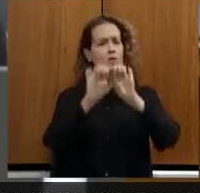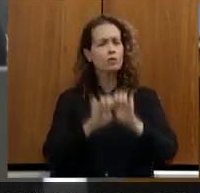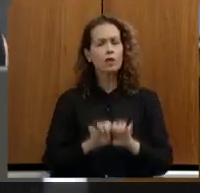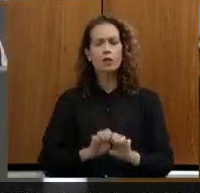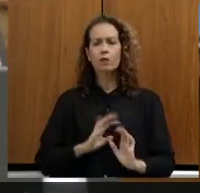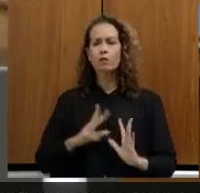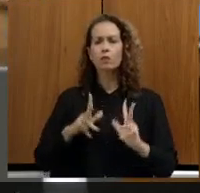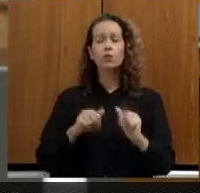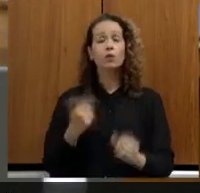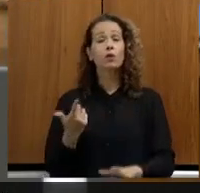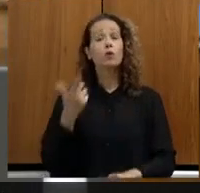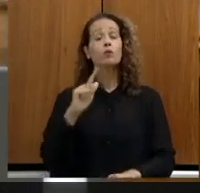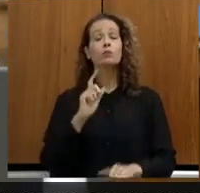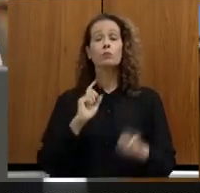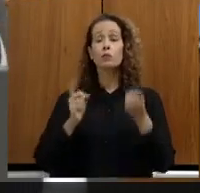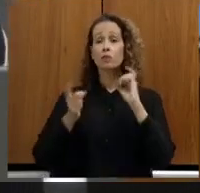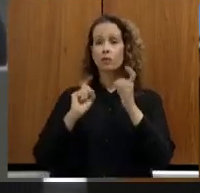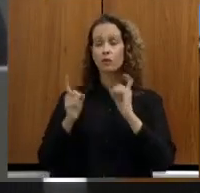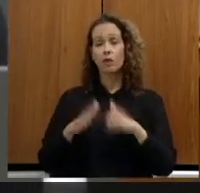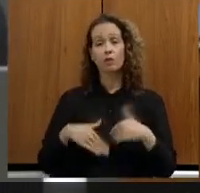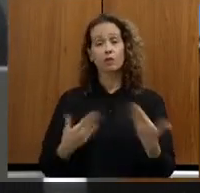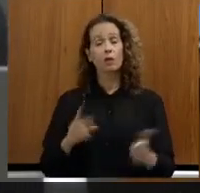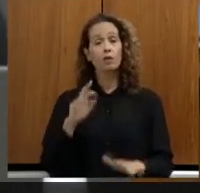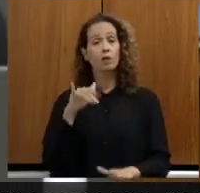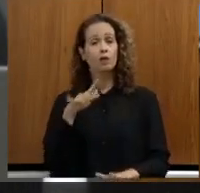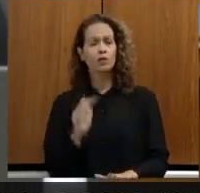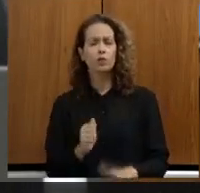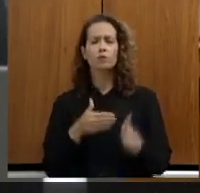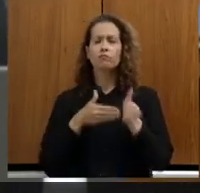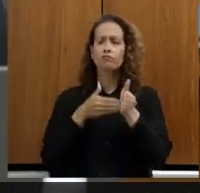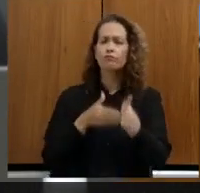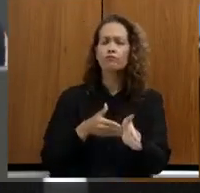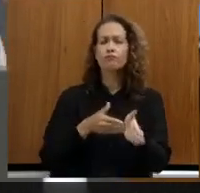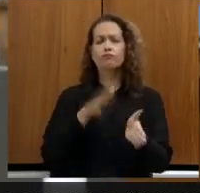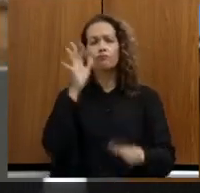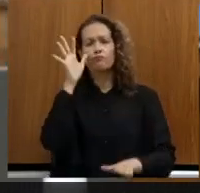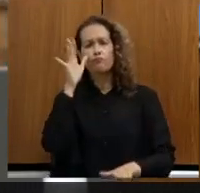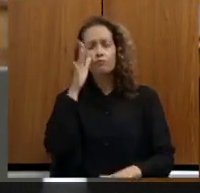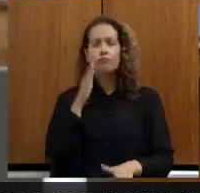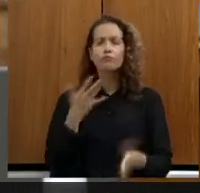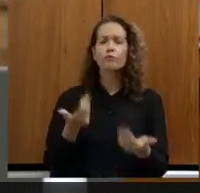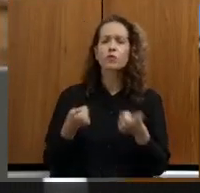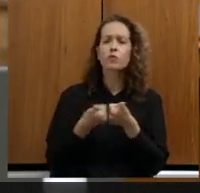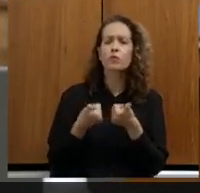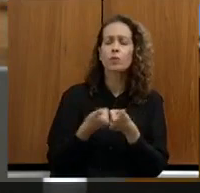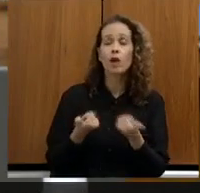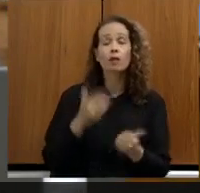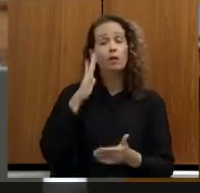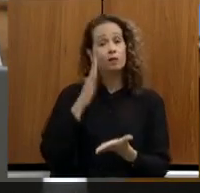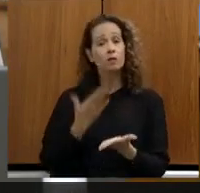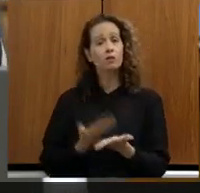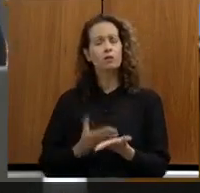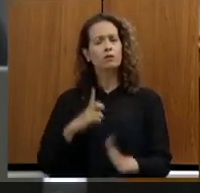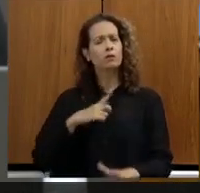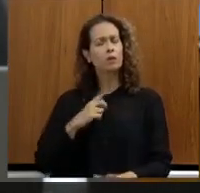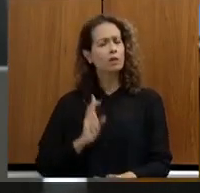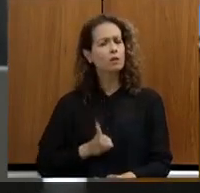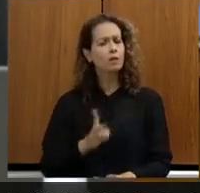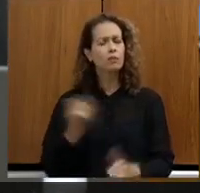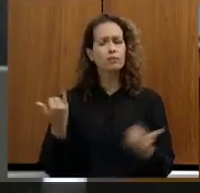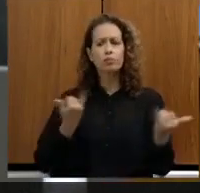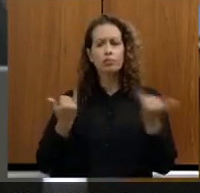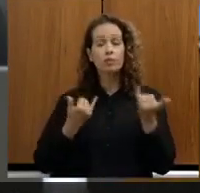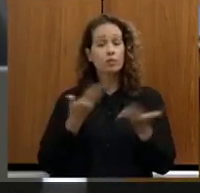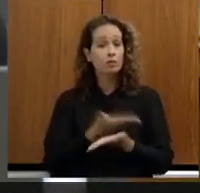numa próxima reunião então a Regina tem acompanhado muito de perto e acredito que tenha de fato sempre reportado a